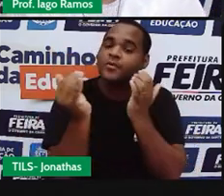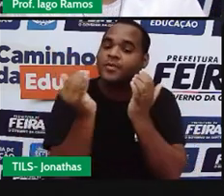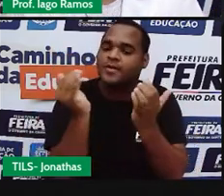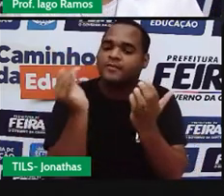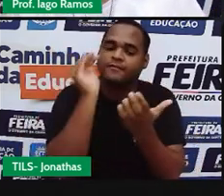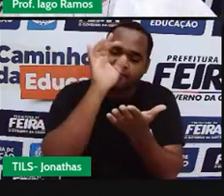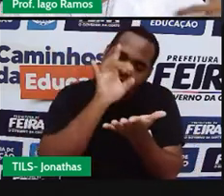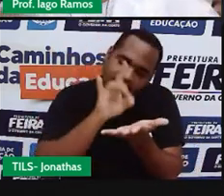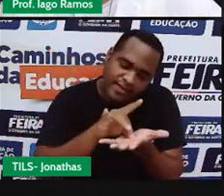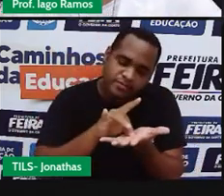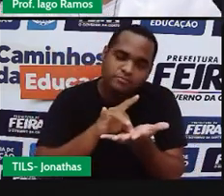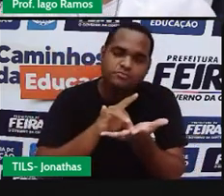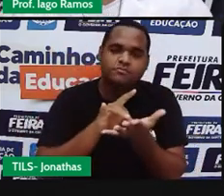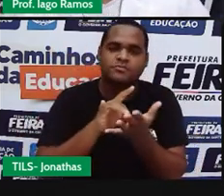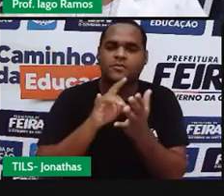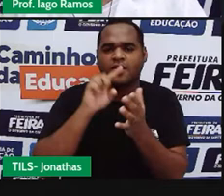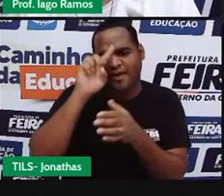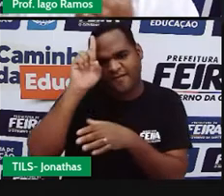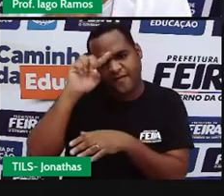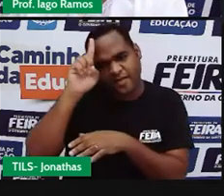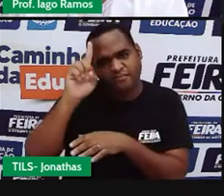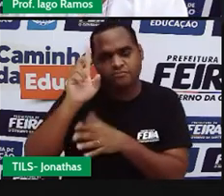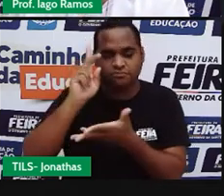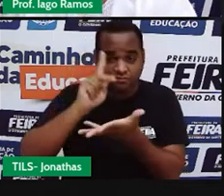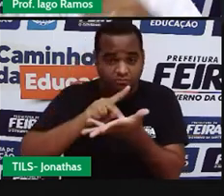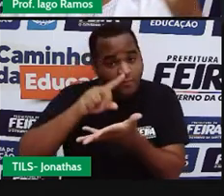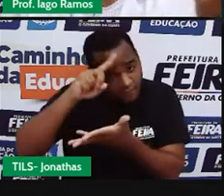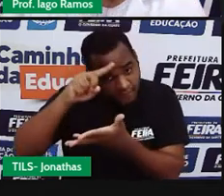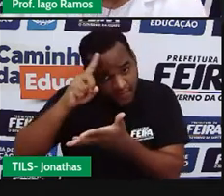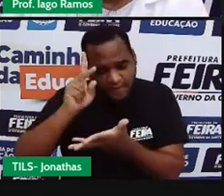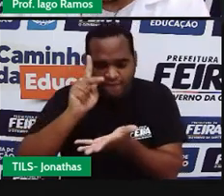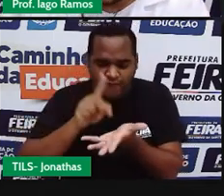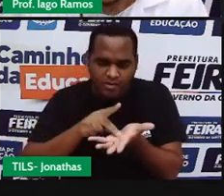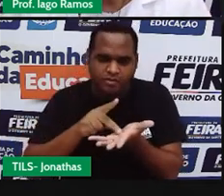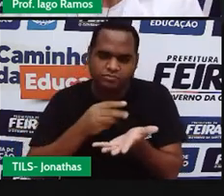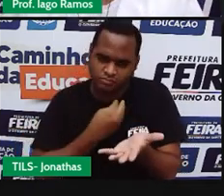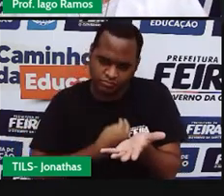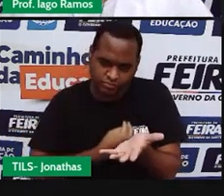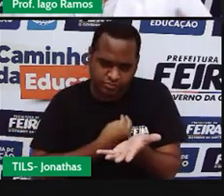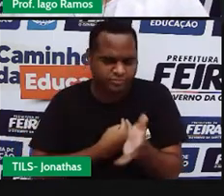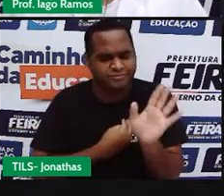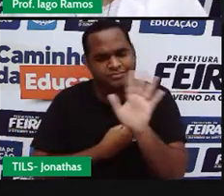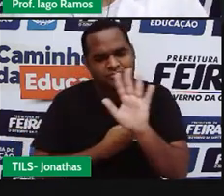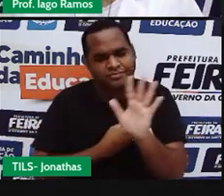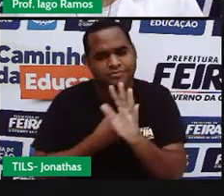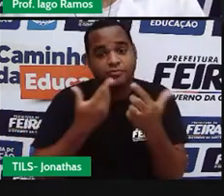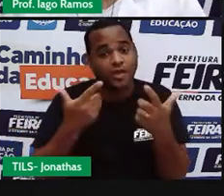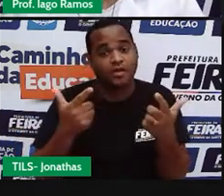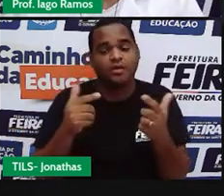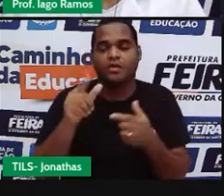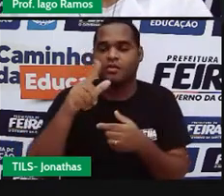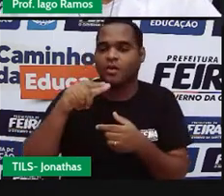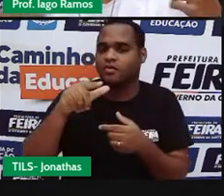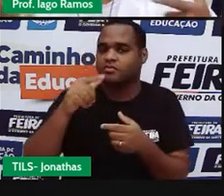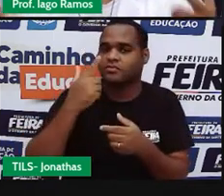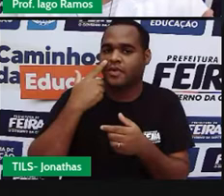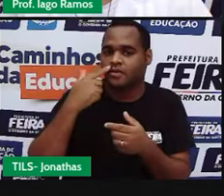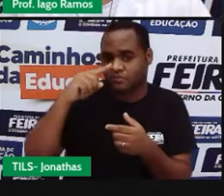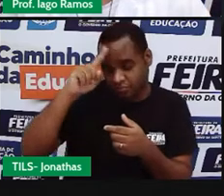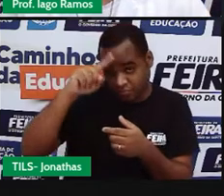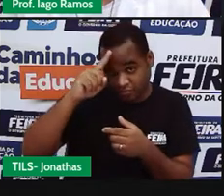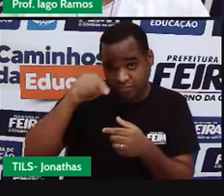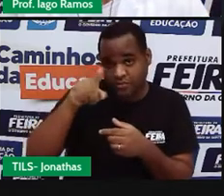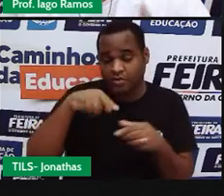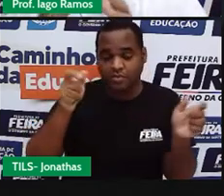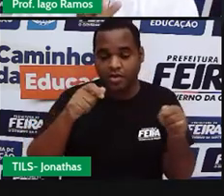hipotética, né? Inventada, uma situação inventada. Não aconteceu, mas essa situação inventada pode